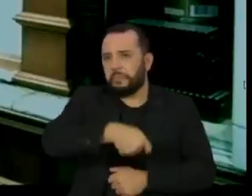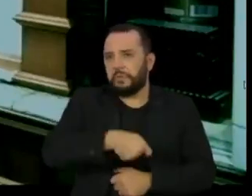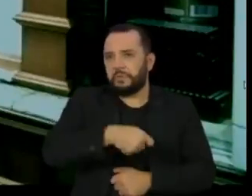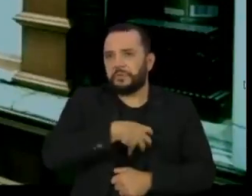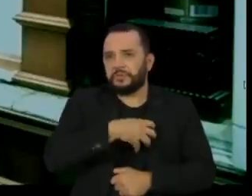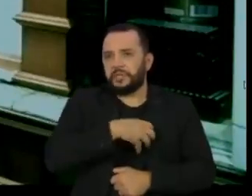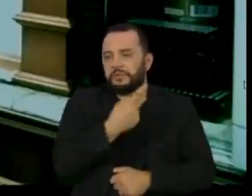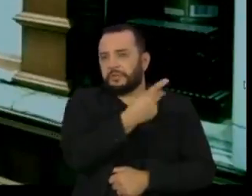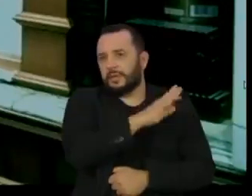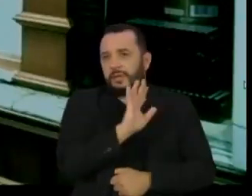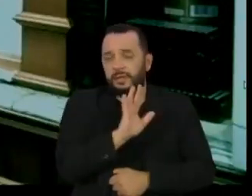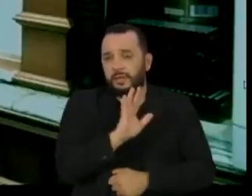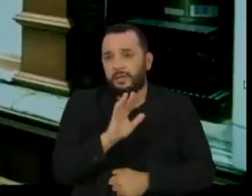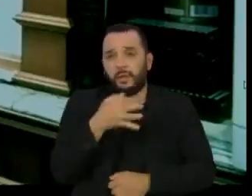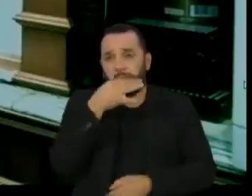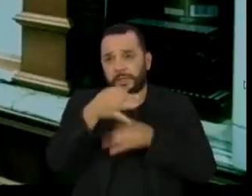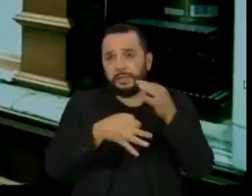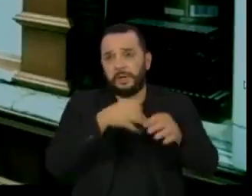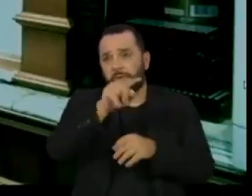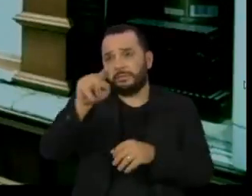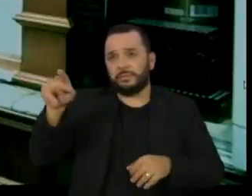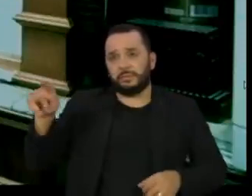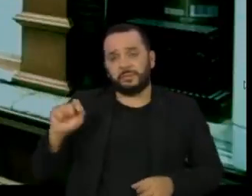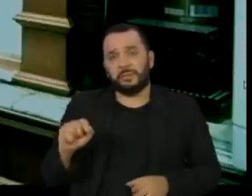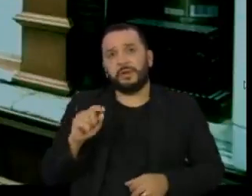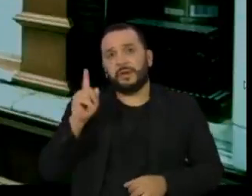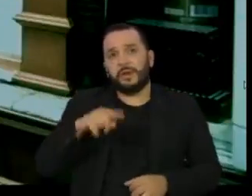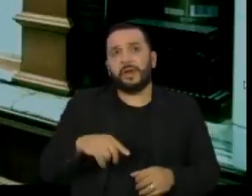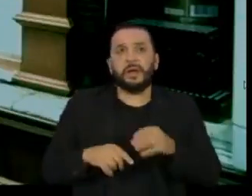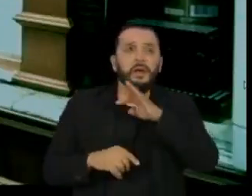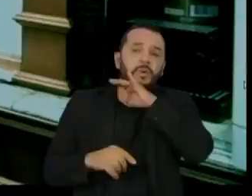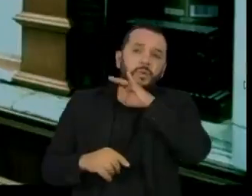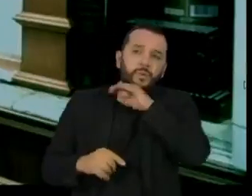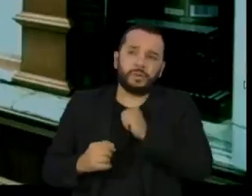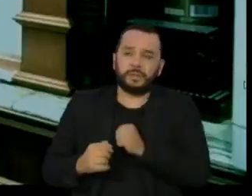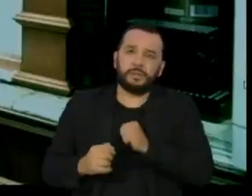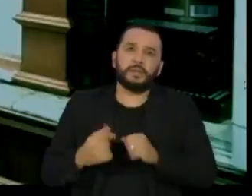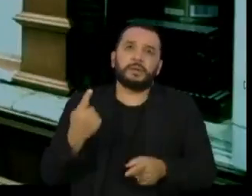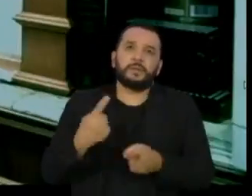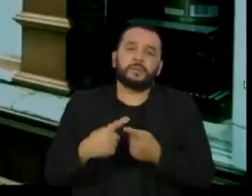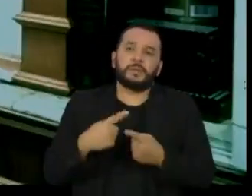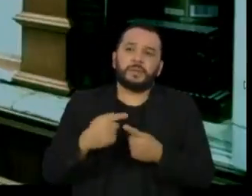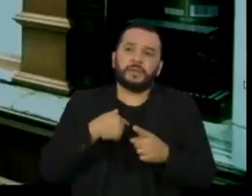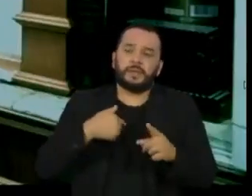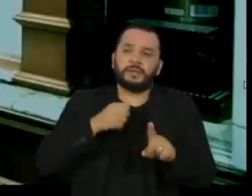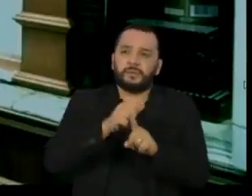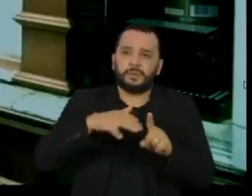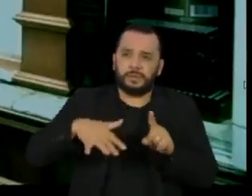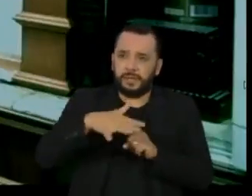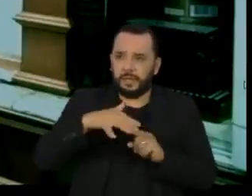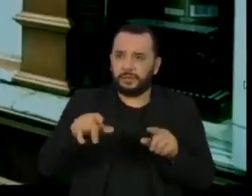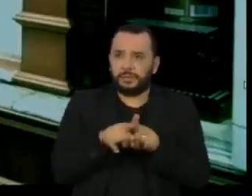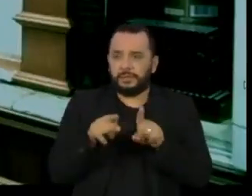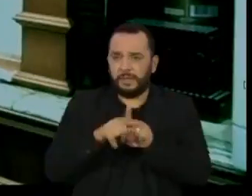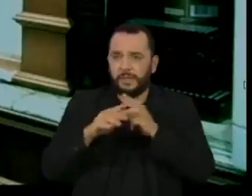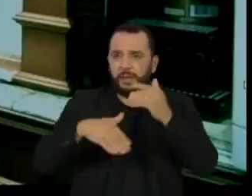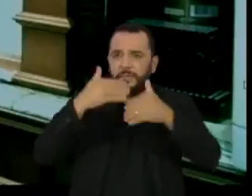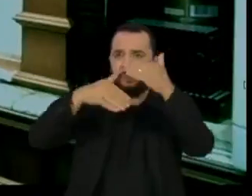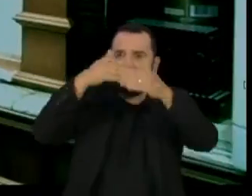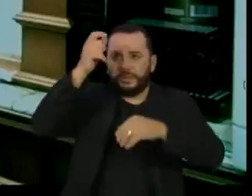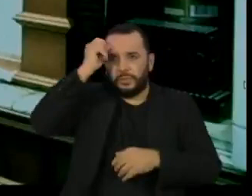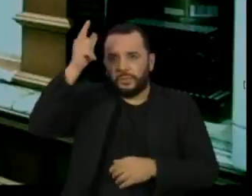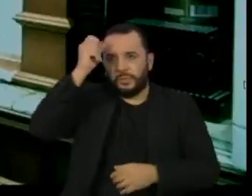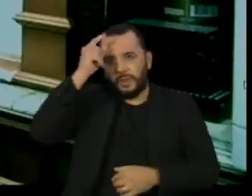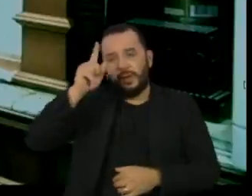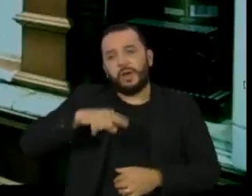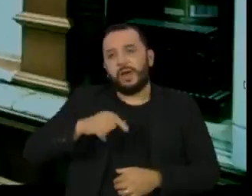alguns. agora é ruim em termos de sociedade, em termos de avanço cultural. Por que é